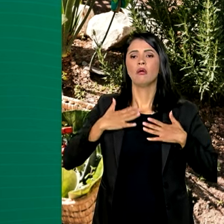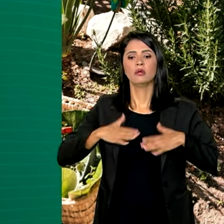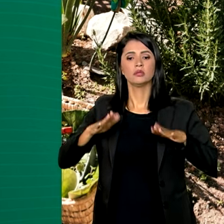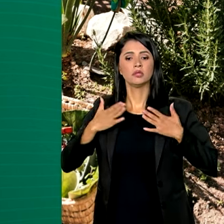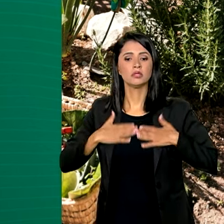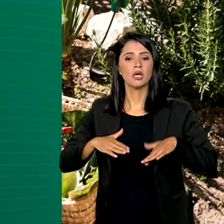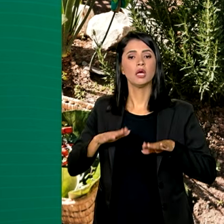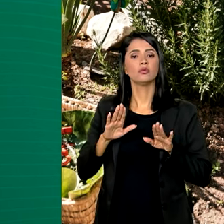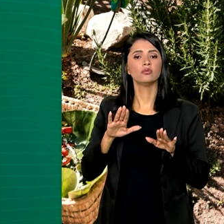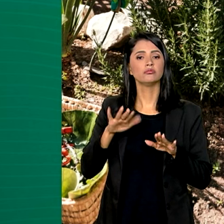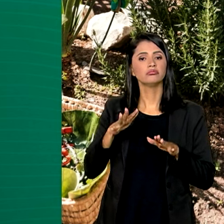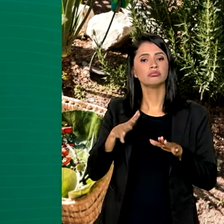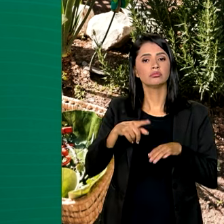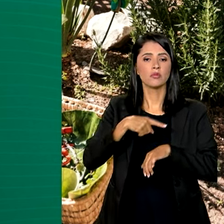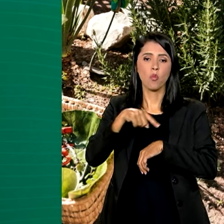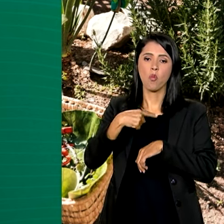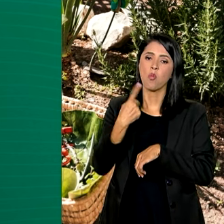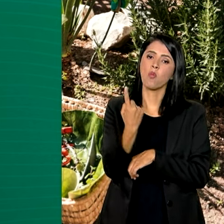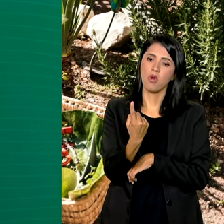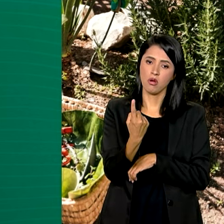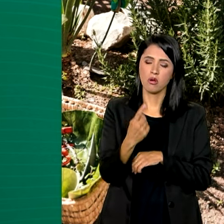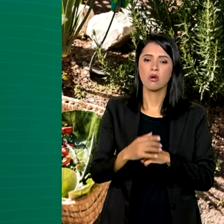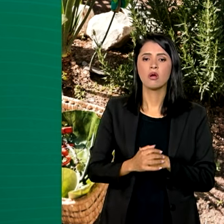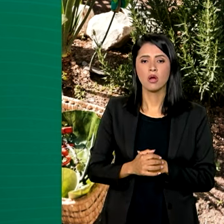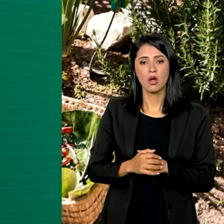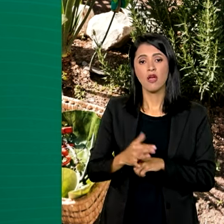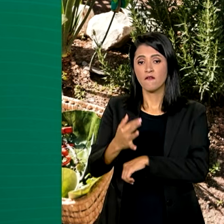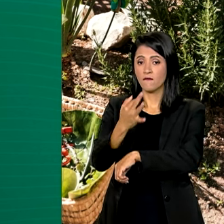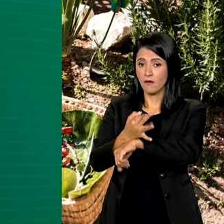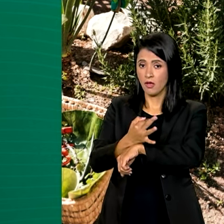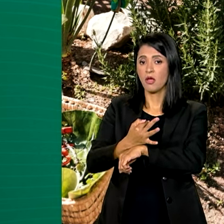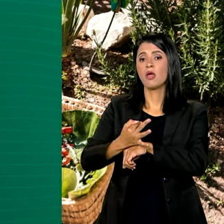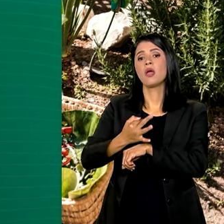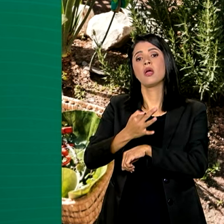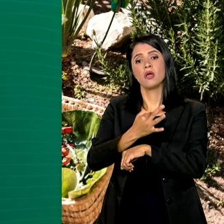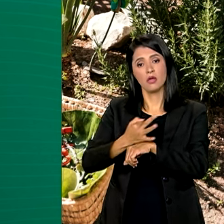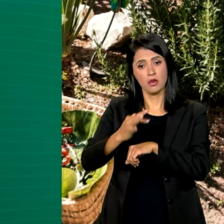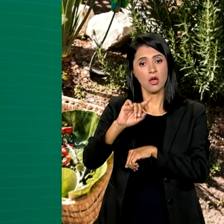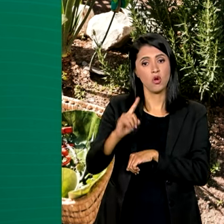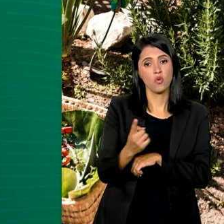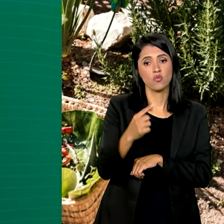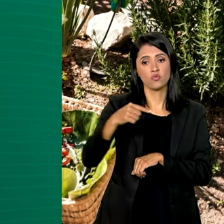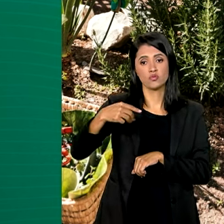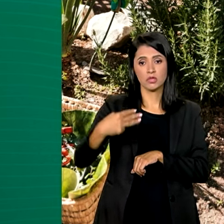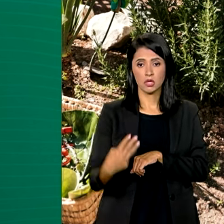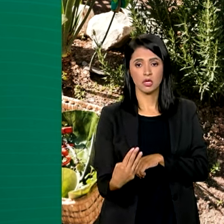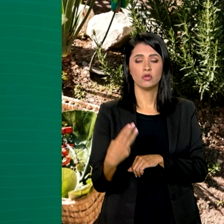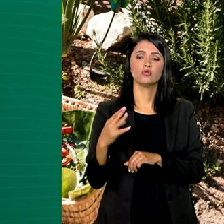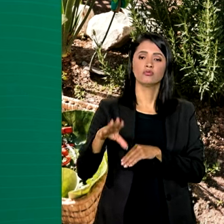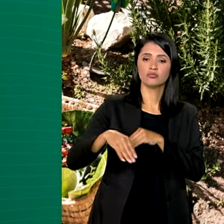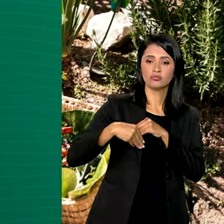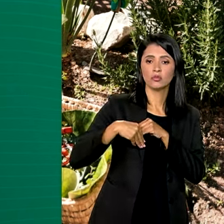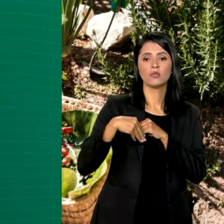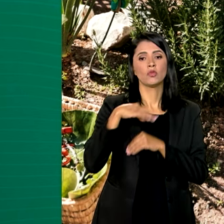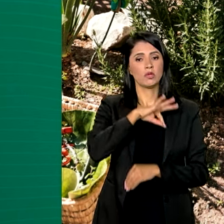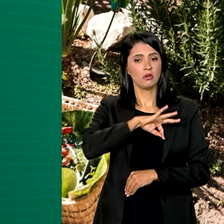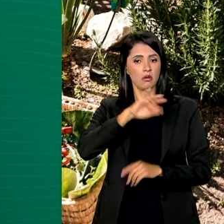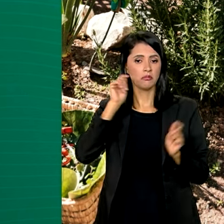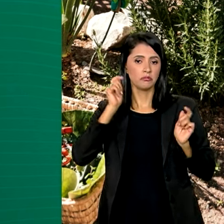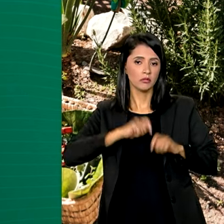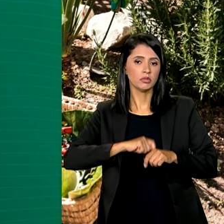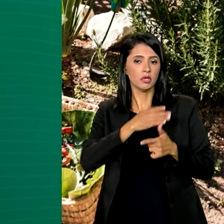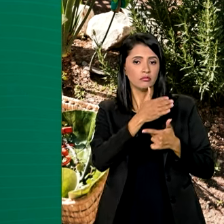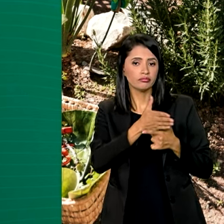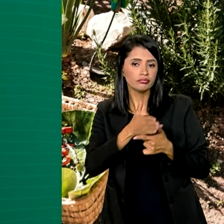de, no mínimo, uma hora, férias acrescidas de um terço do salário normal, podendo ser